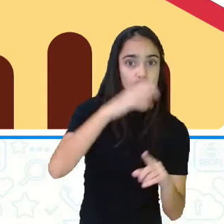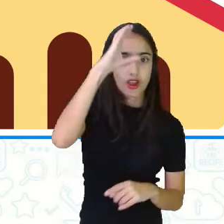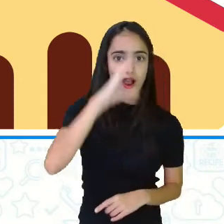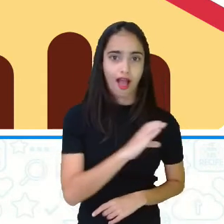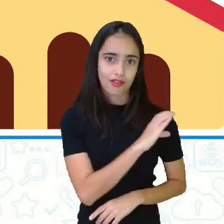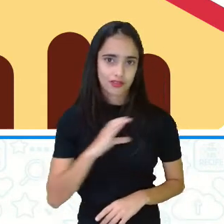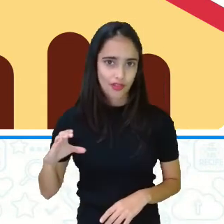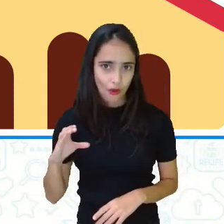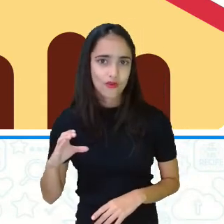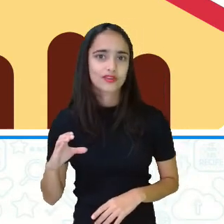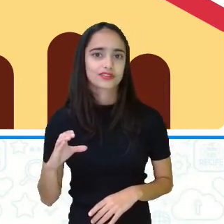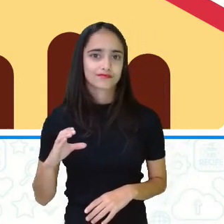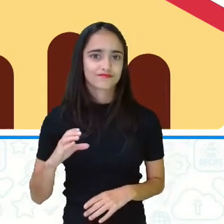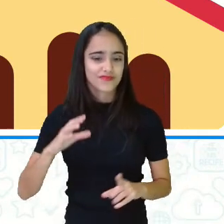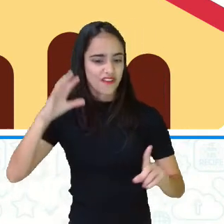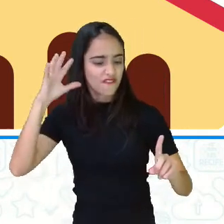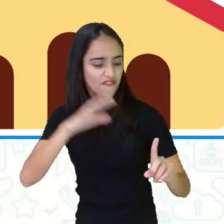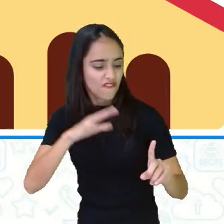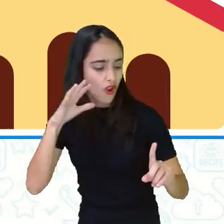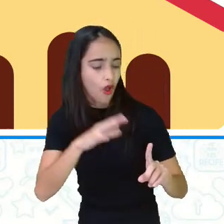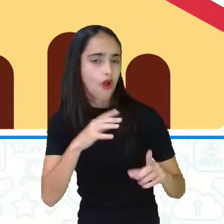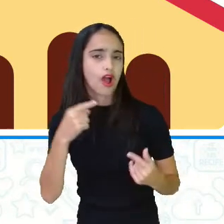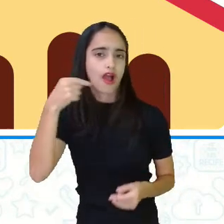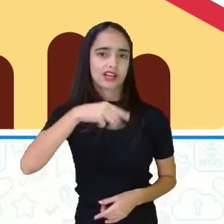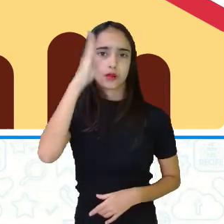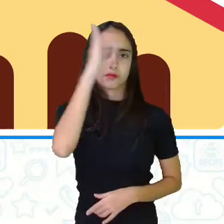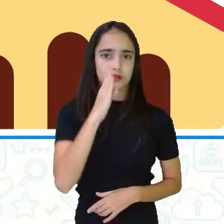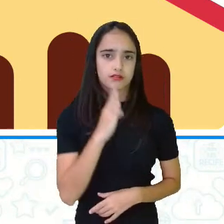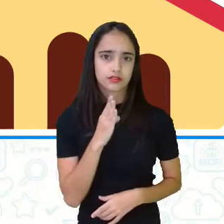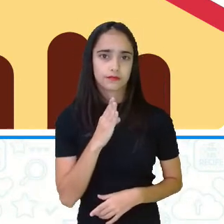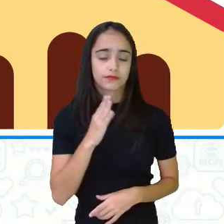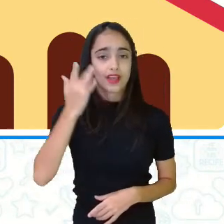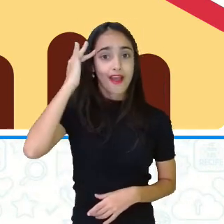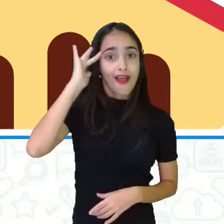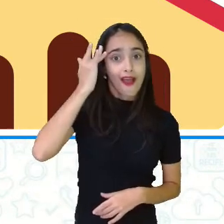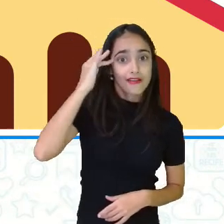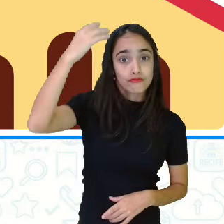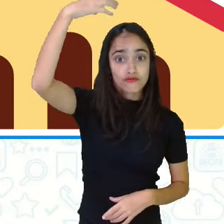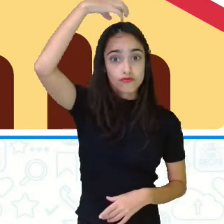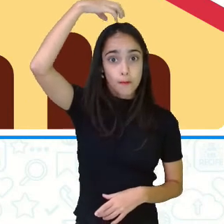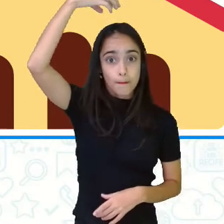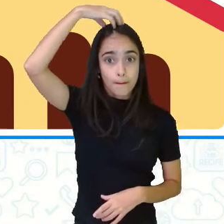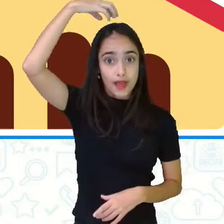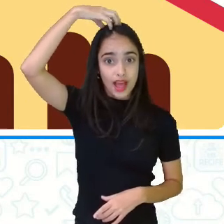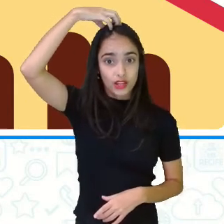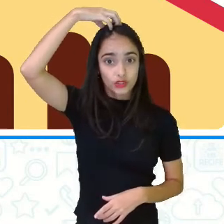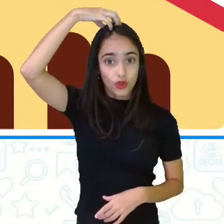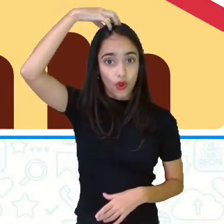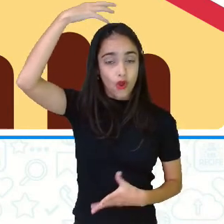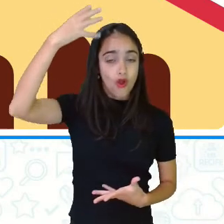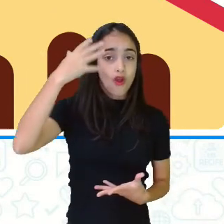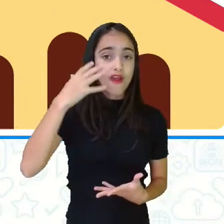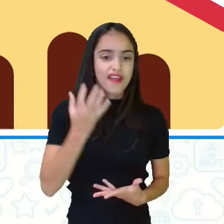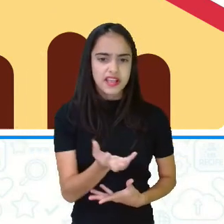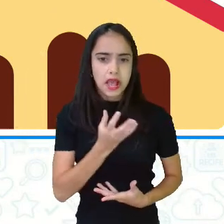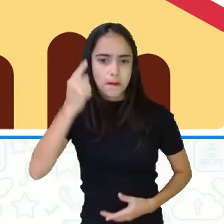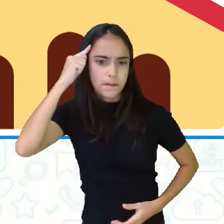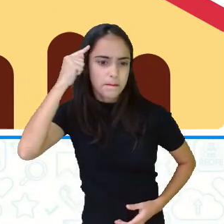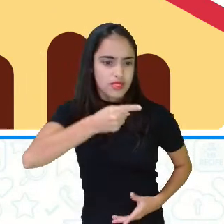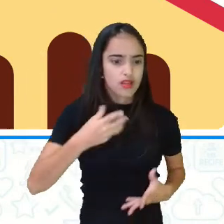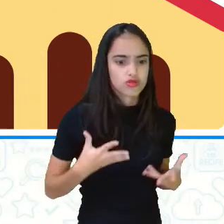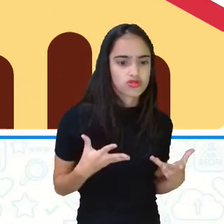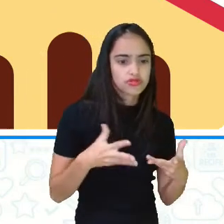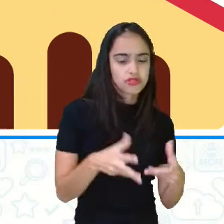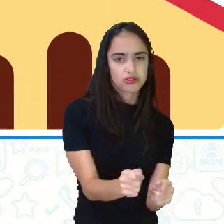influente aqui no Brasil, achava que o imperador estava metendo o nariz onde não era chamado. Já que Dom Pedro II